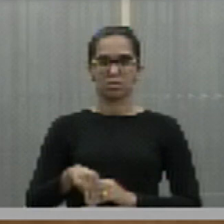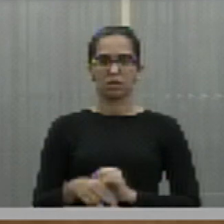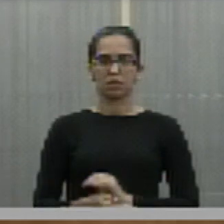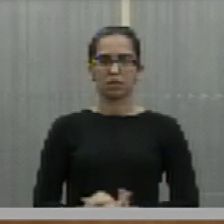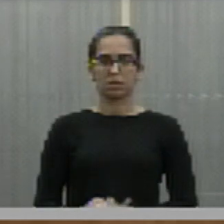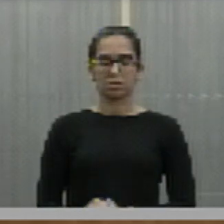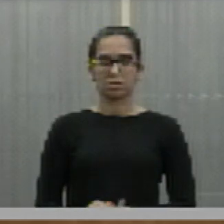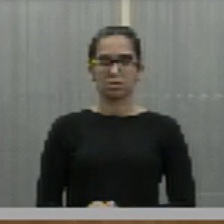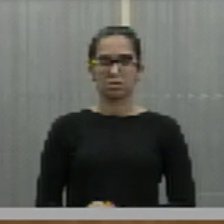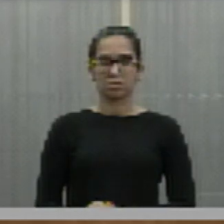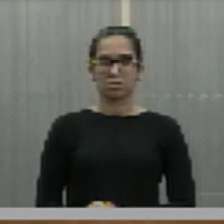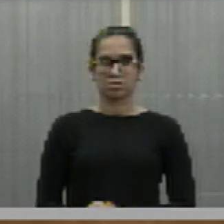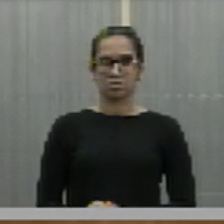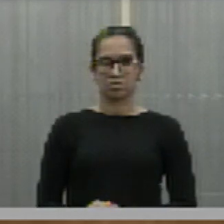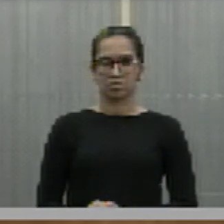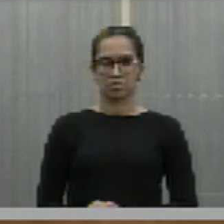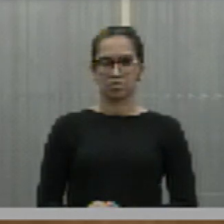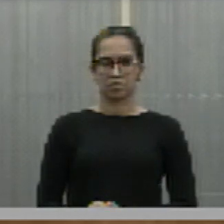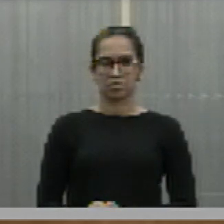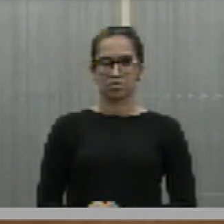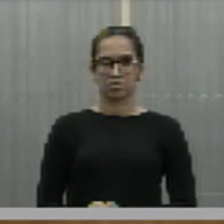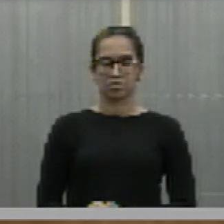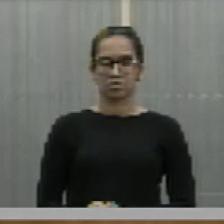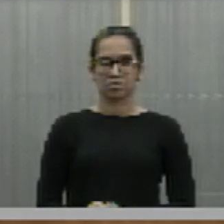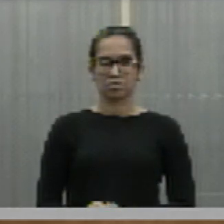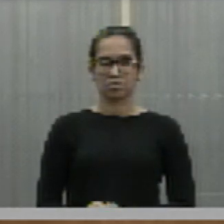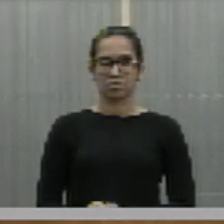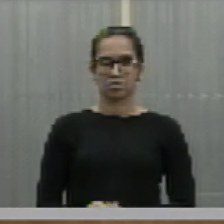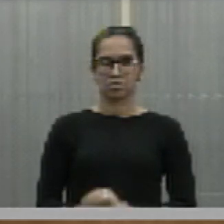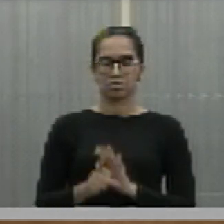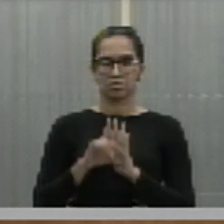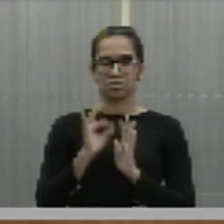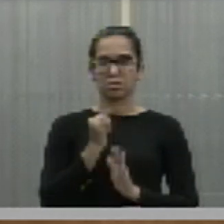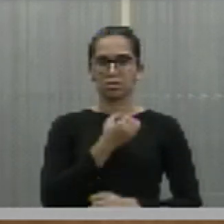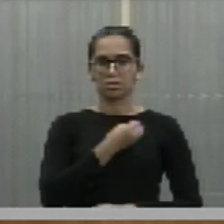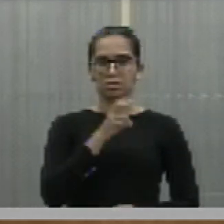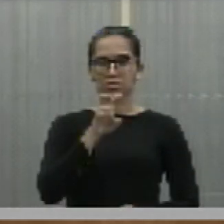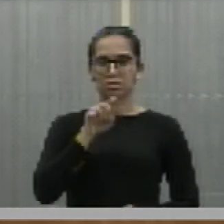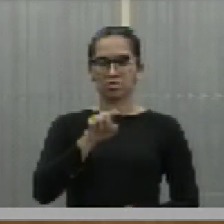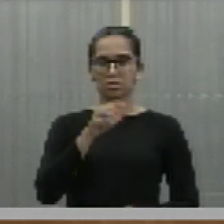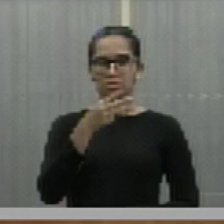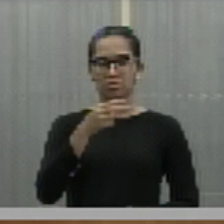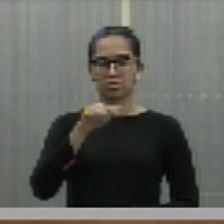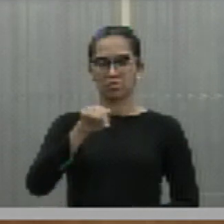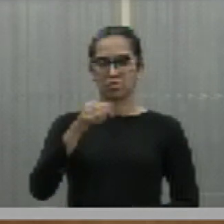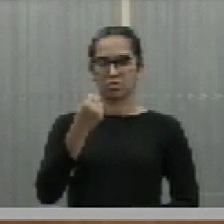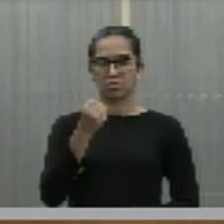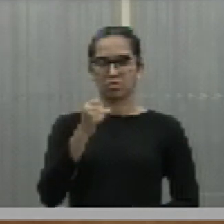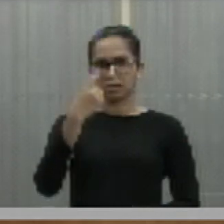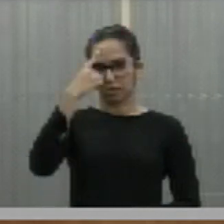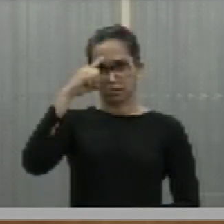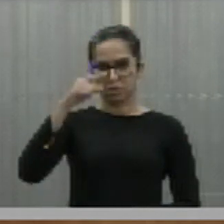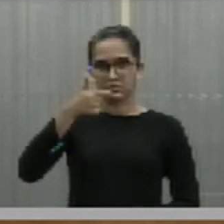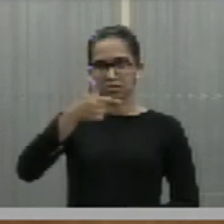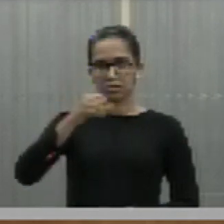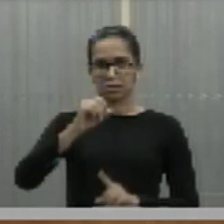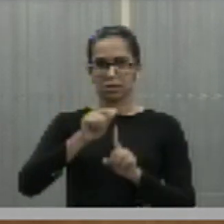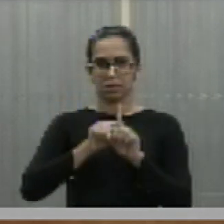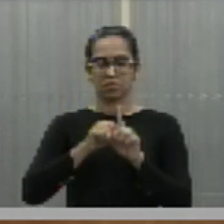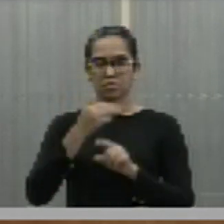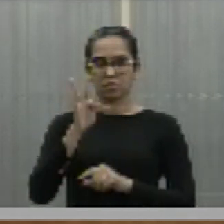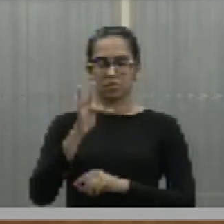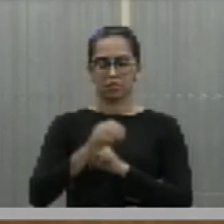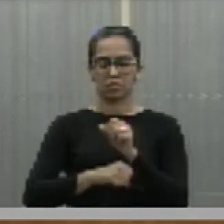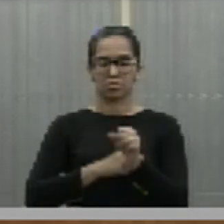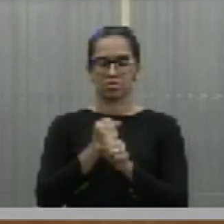Piauí, dos órgãos que especifica. Lei nº 5.378, de 20 de fevereiro de 2004,